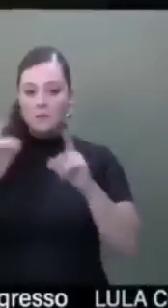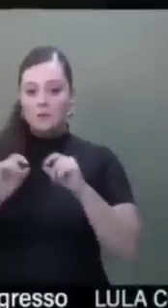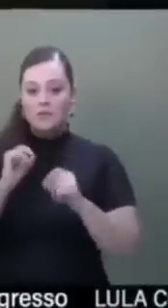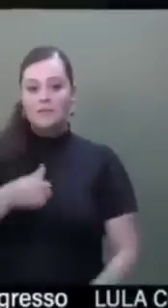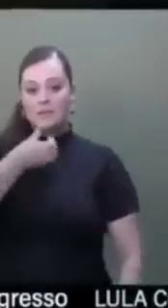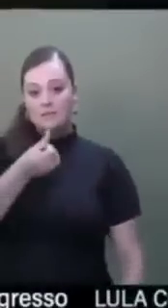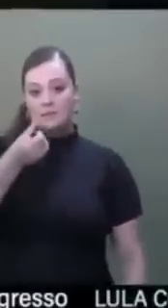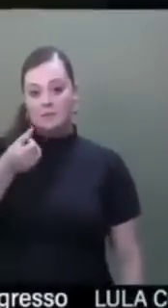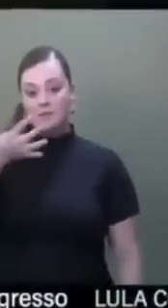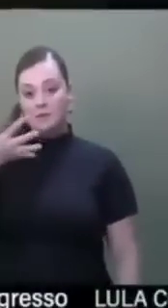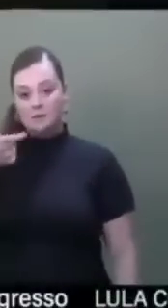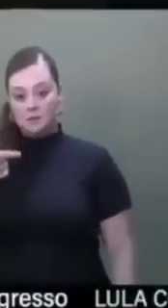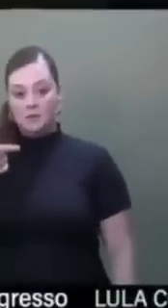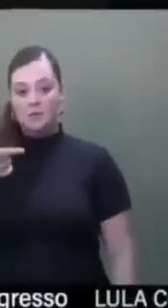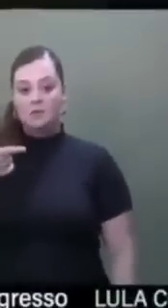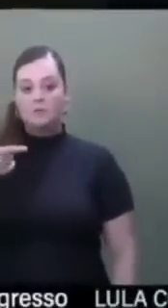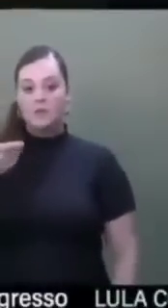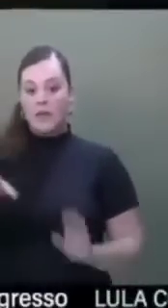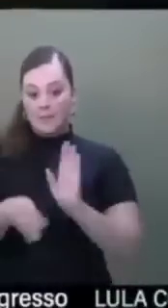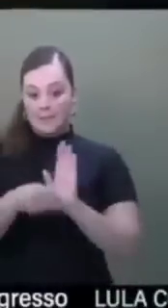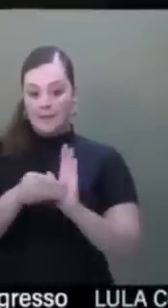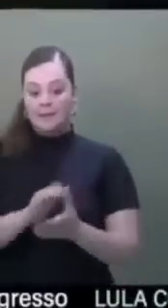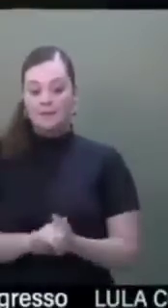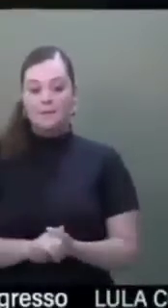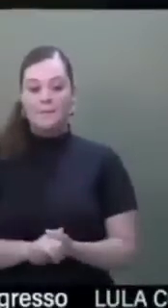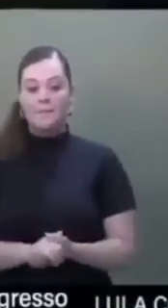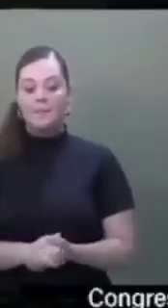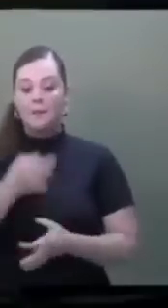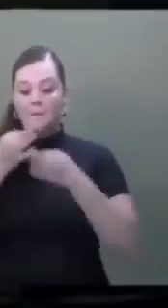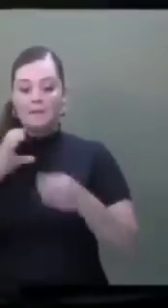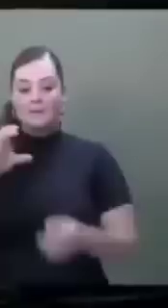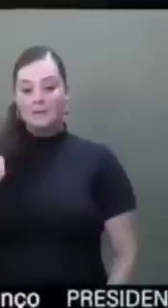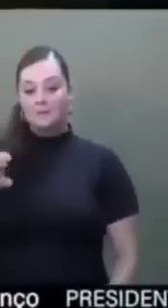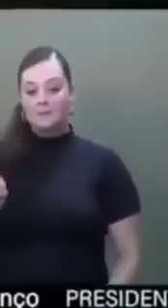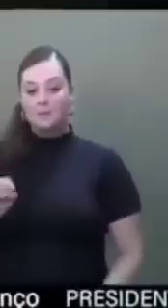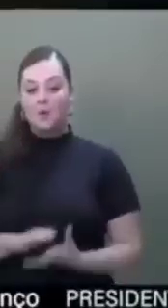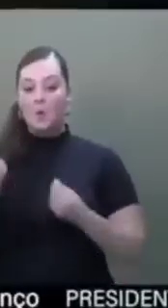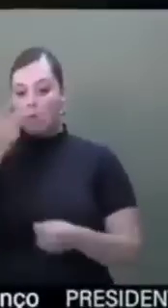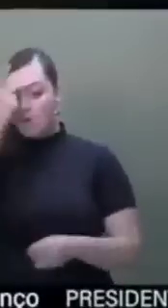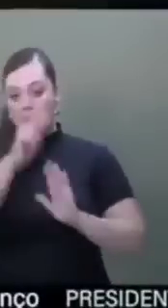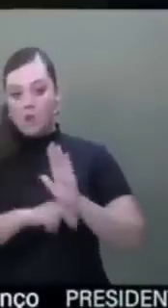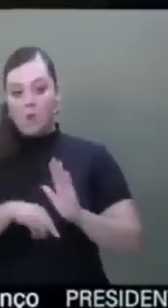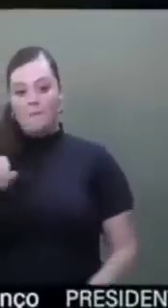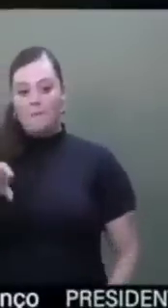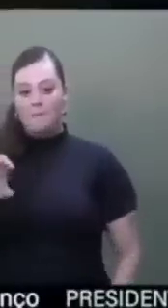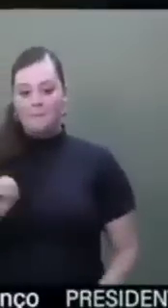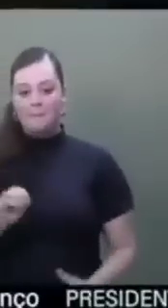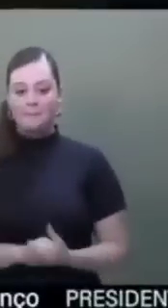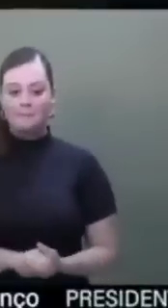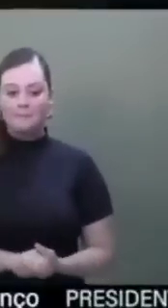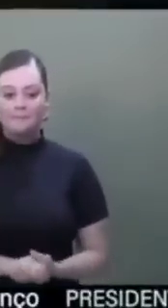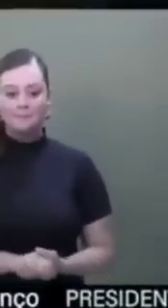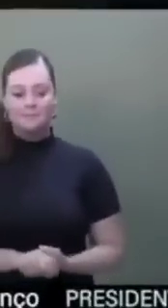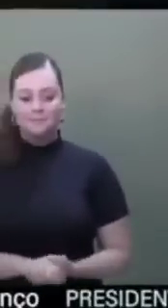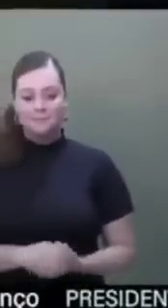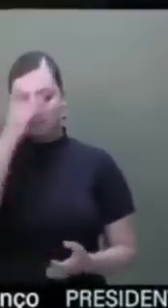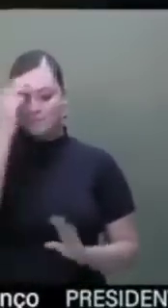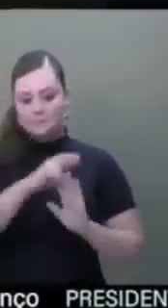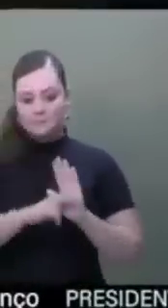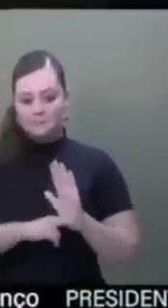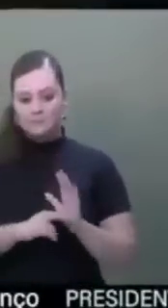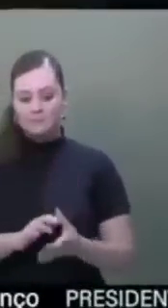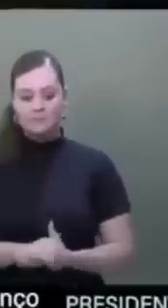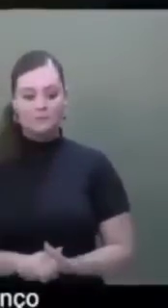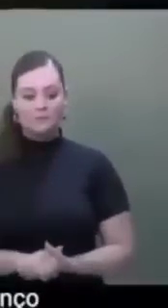.642 duas emendas. O parecer da CMO, tendo como relator o senador Marcelo Castro, concluiu pela aprovação do projeto na forma do